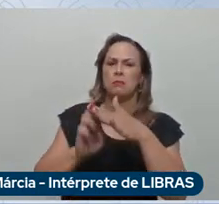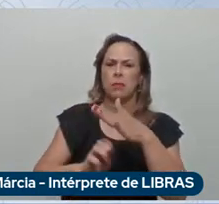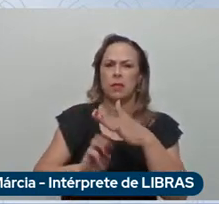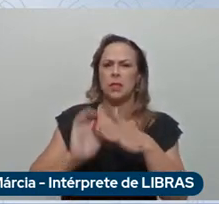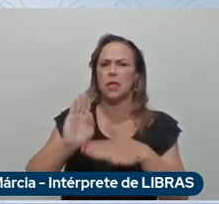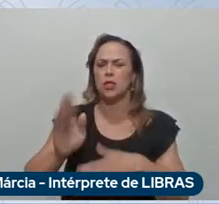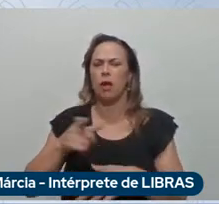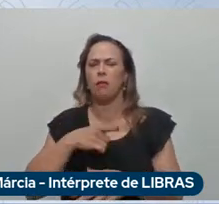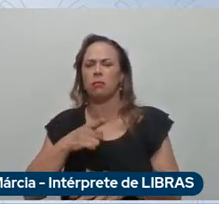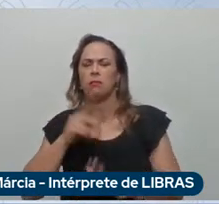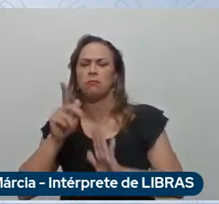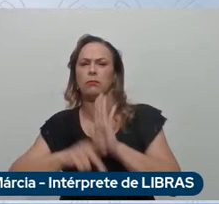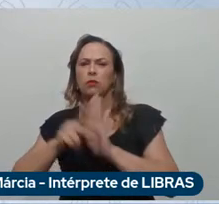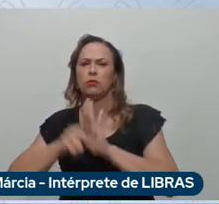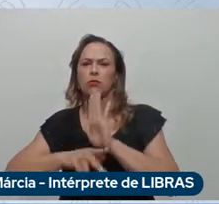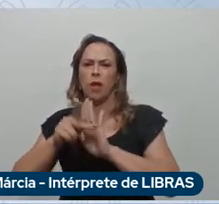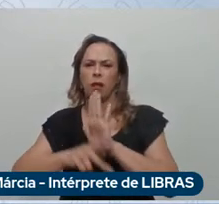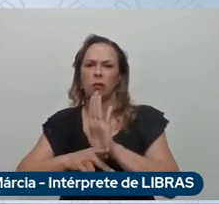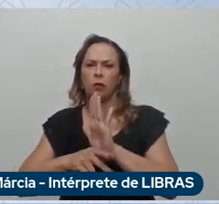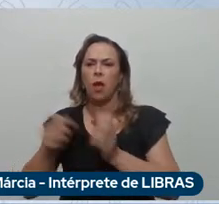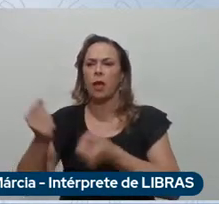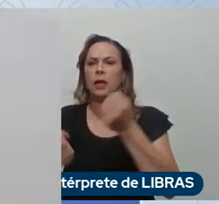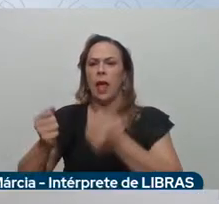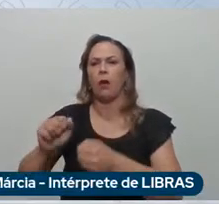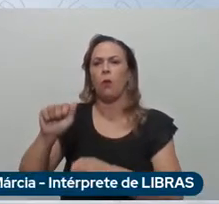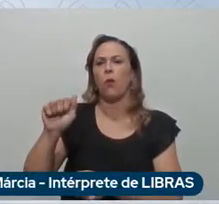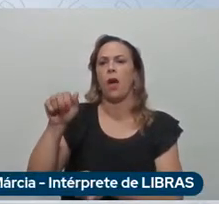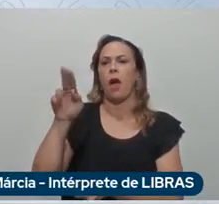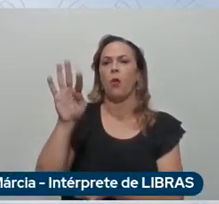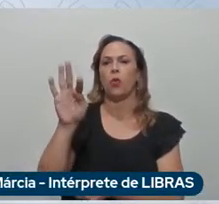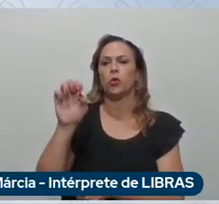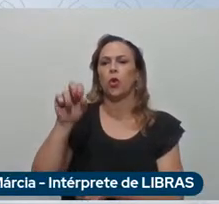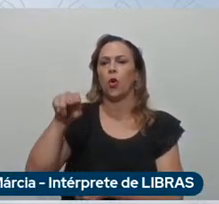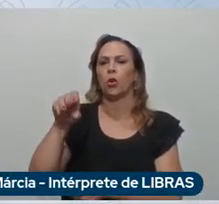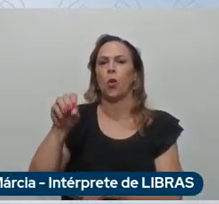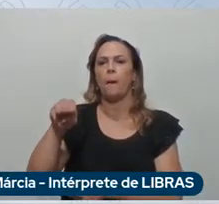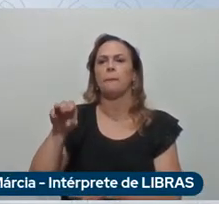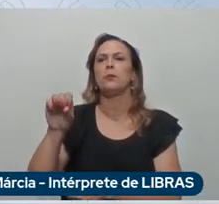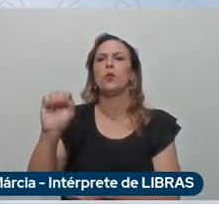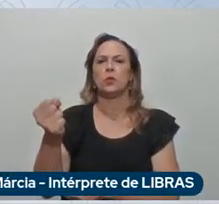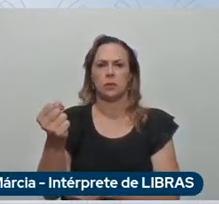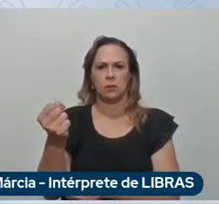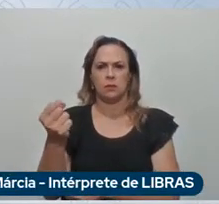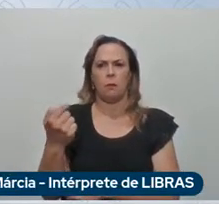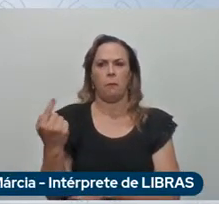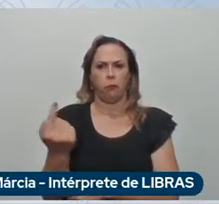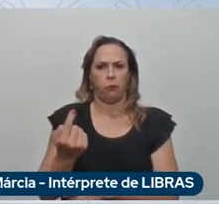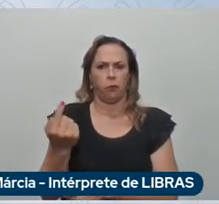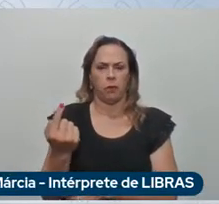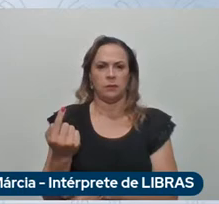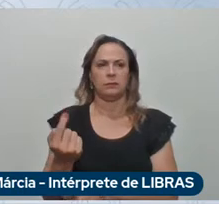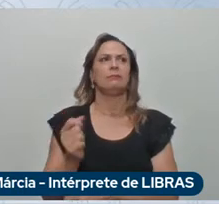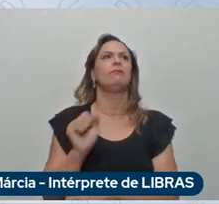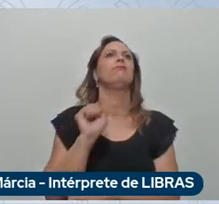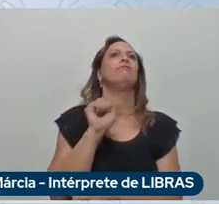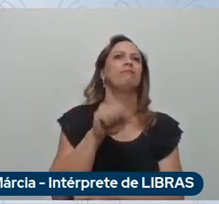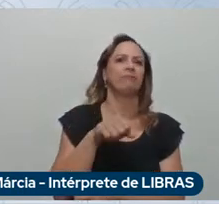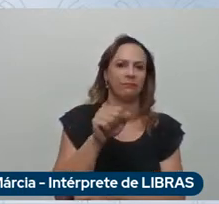carros autônomos temos temos temos muitos primeiro primeiro